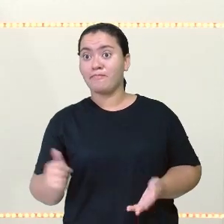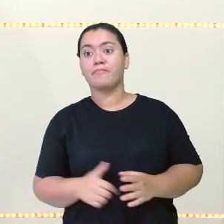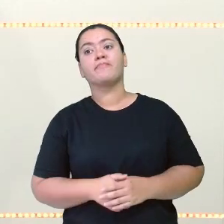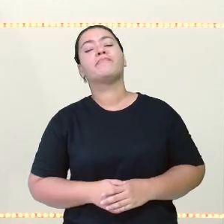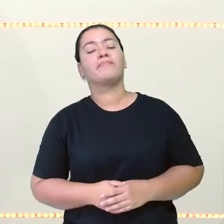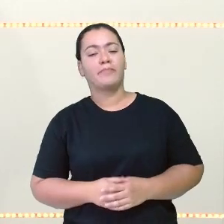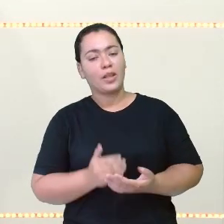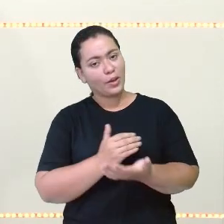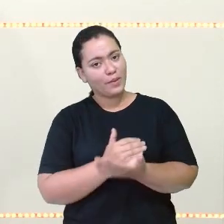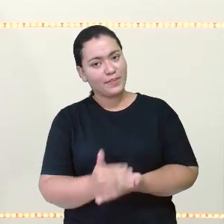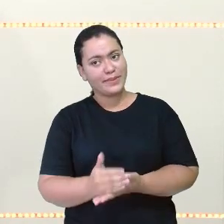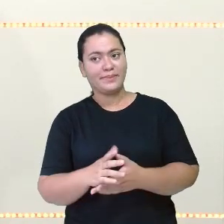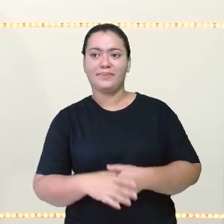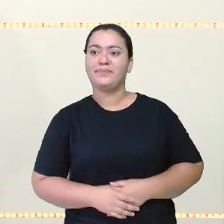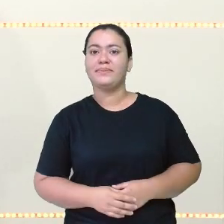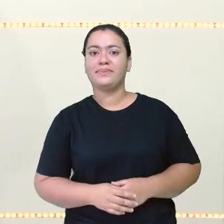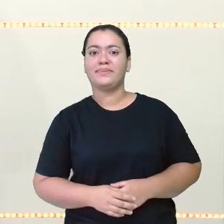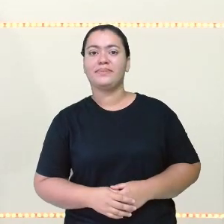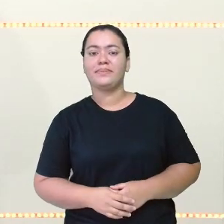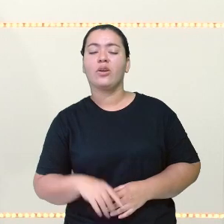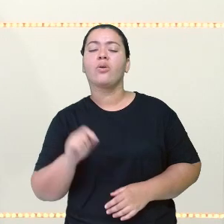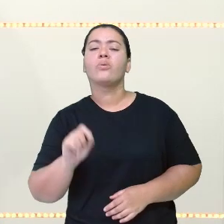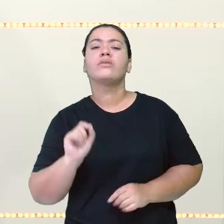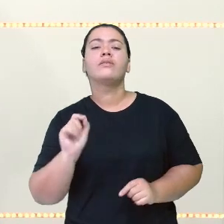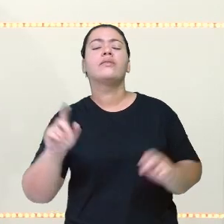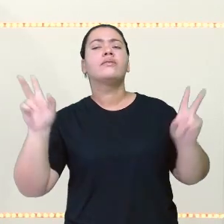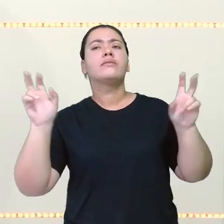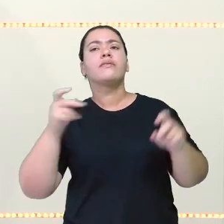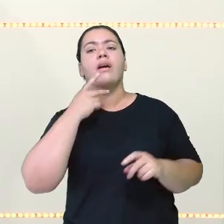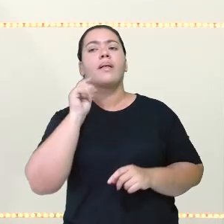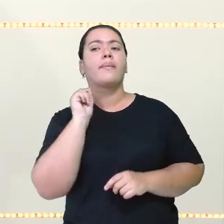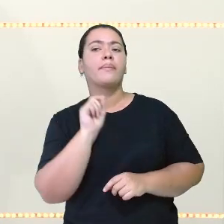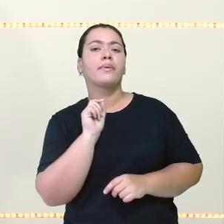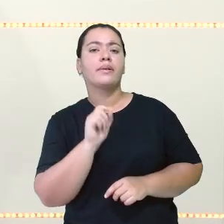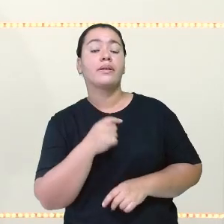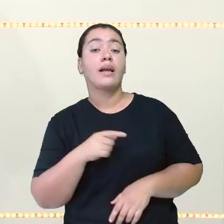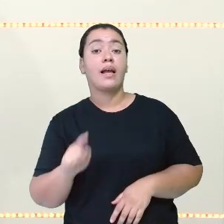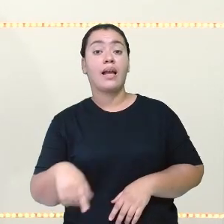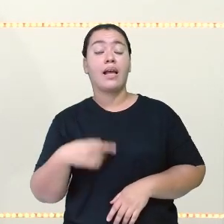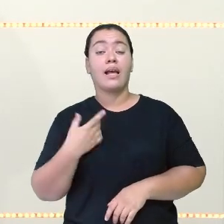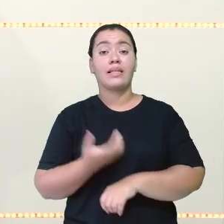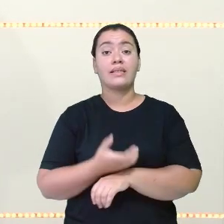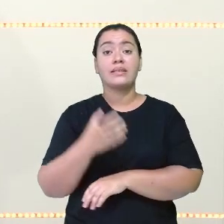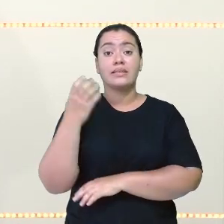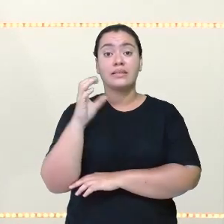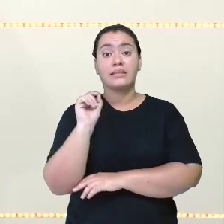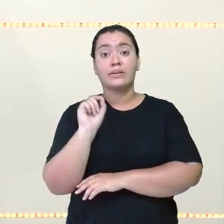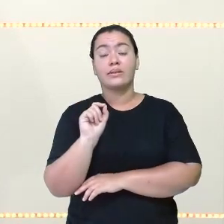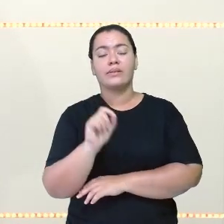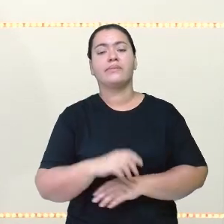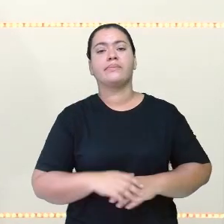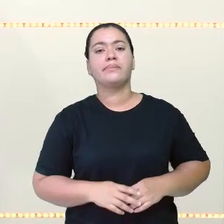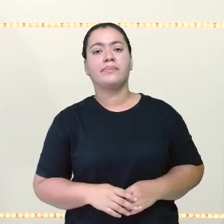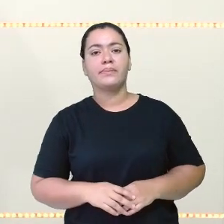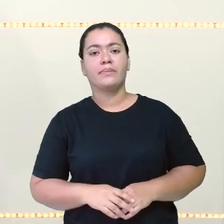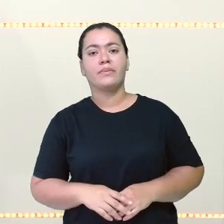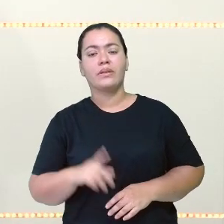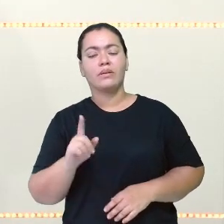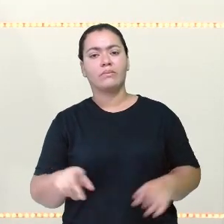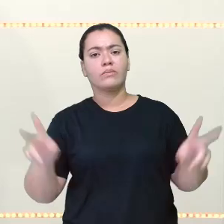começar. A gente vai falar um pouquinho no nosso componente Currículo a Ciências. Nós vamos falar